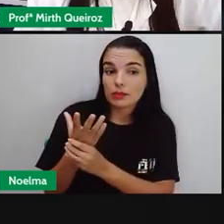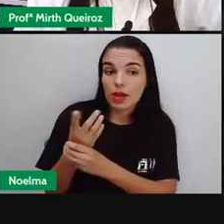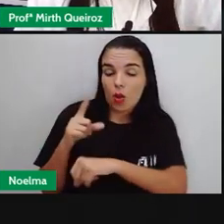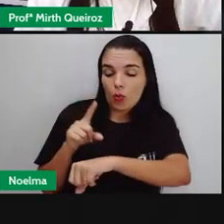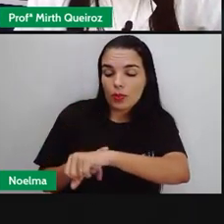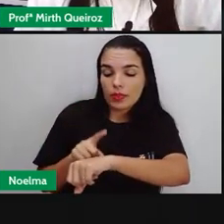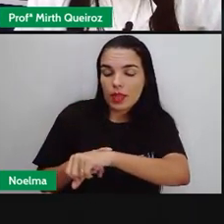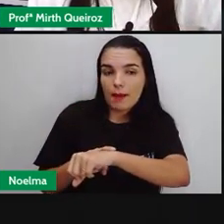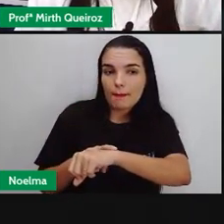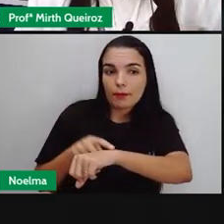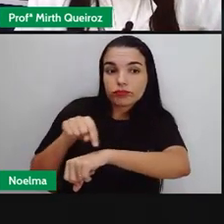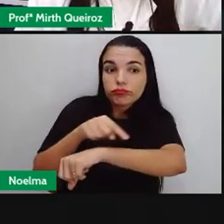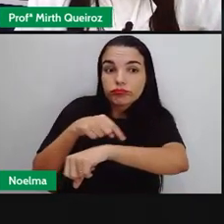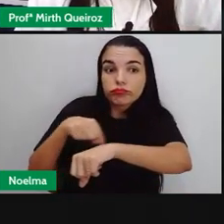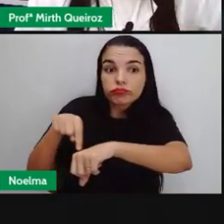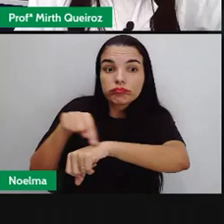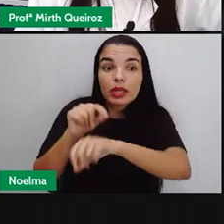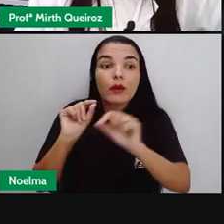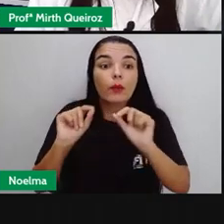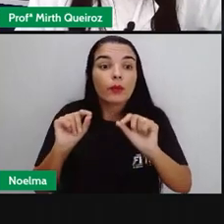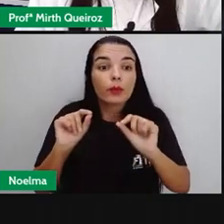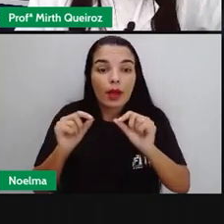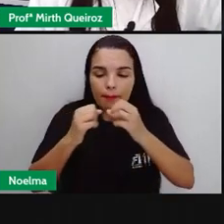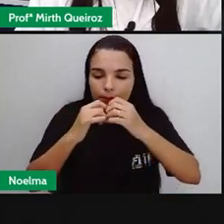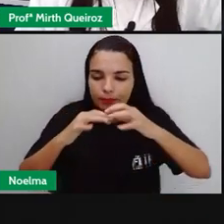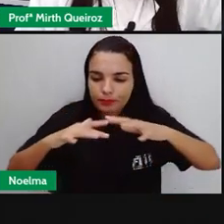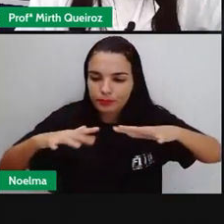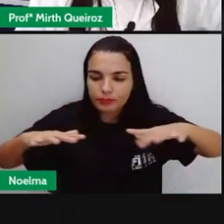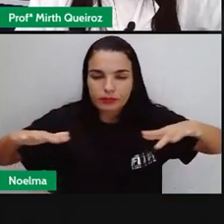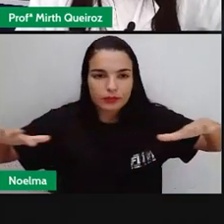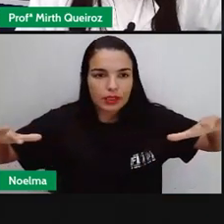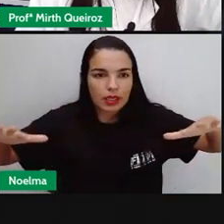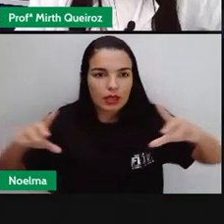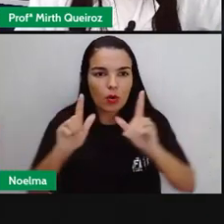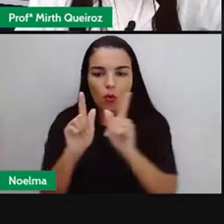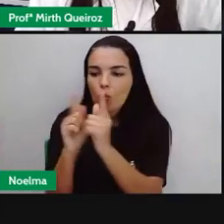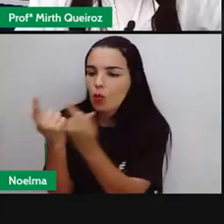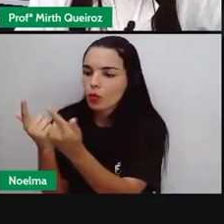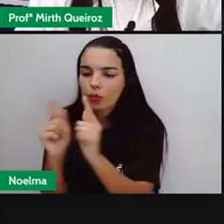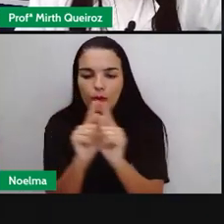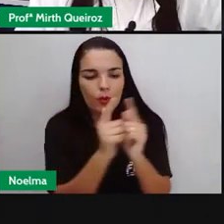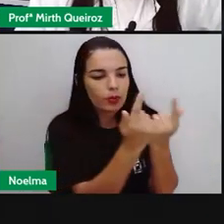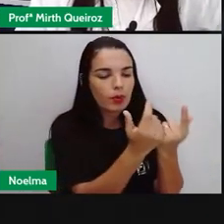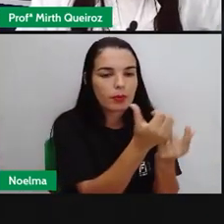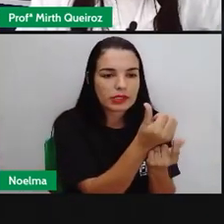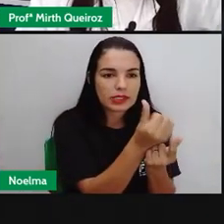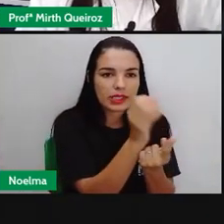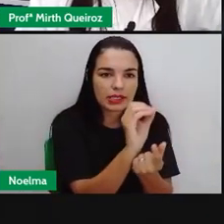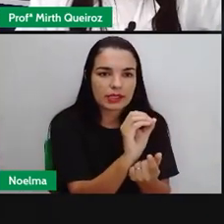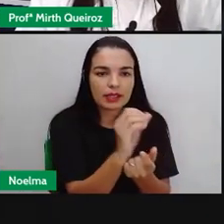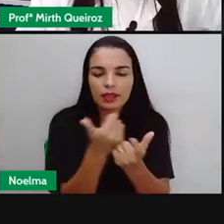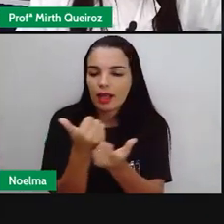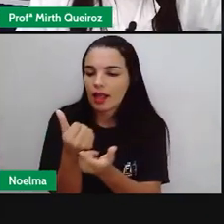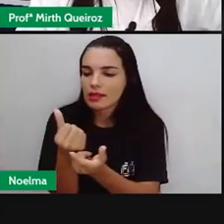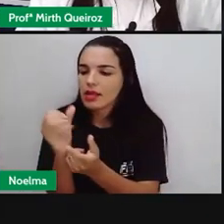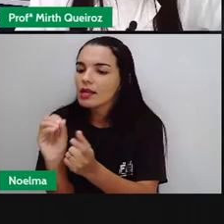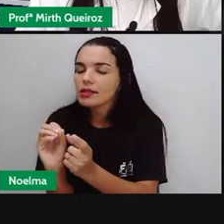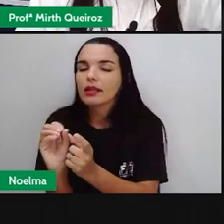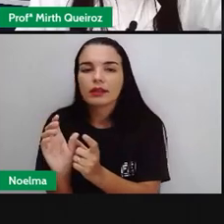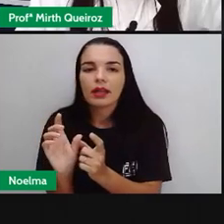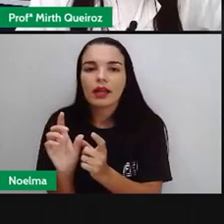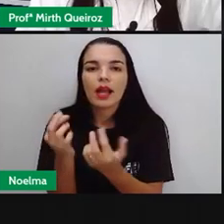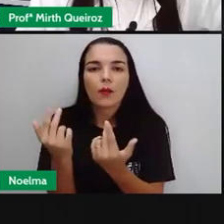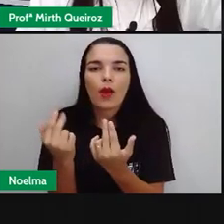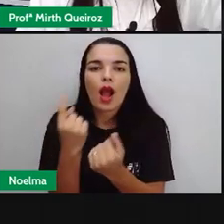horas Basta tentar Distribuir Todos esses minutos Em grupos de 60 Já que 60 minutos Equivale a uma hora